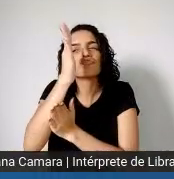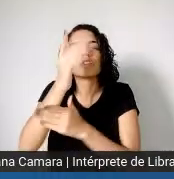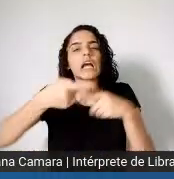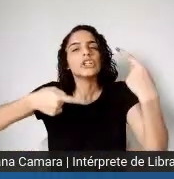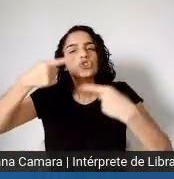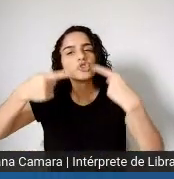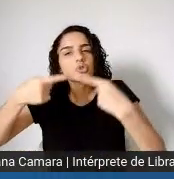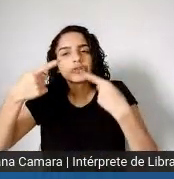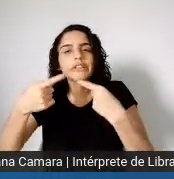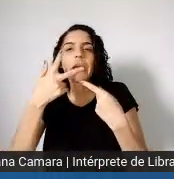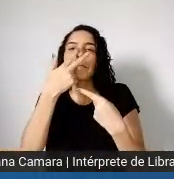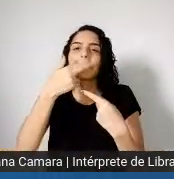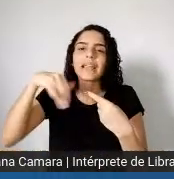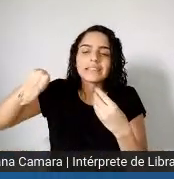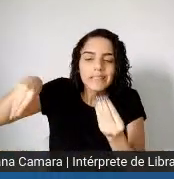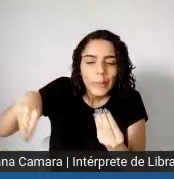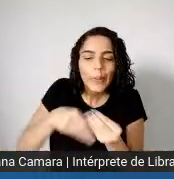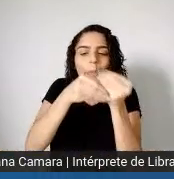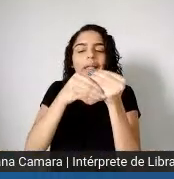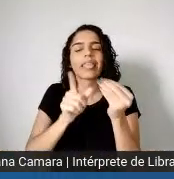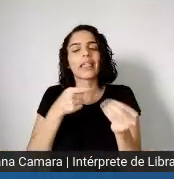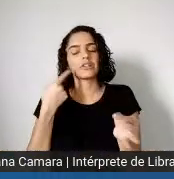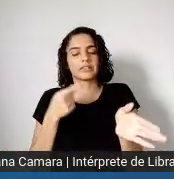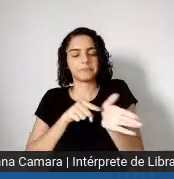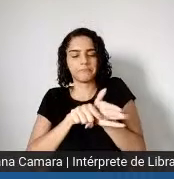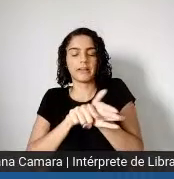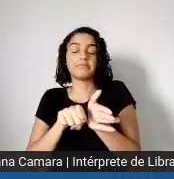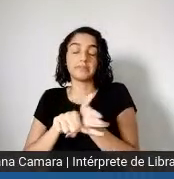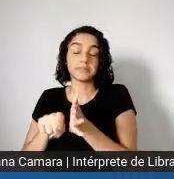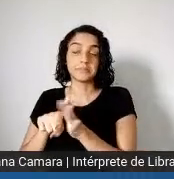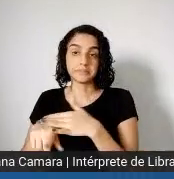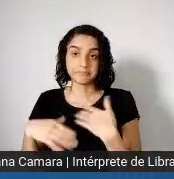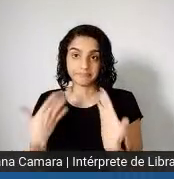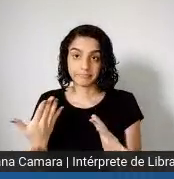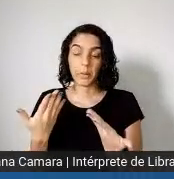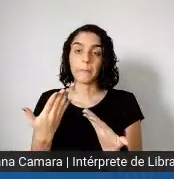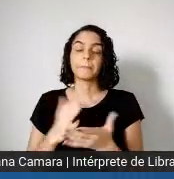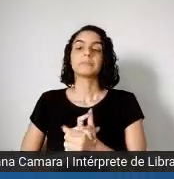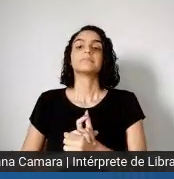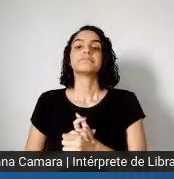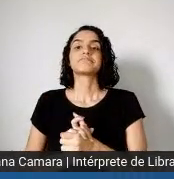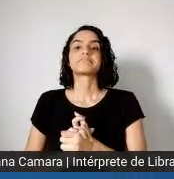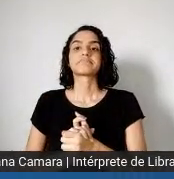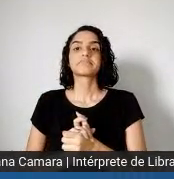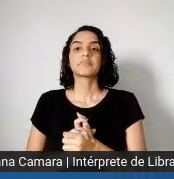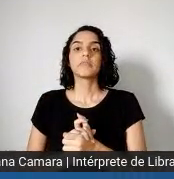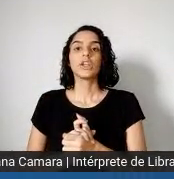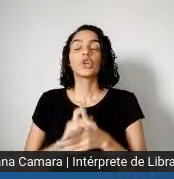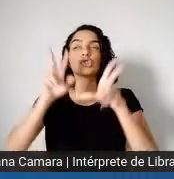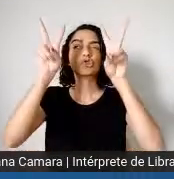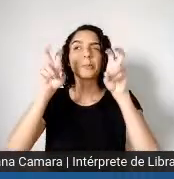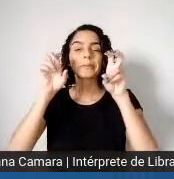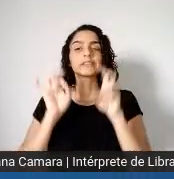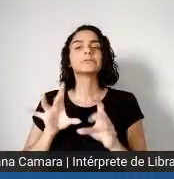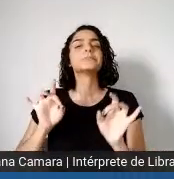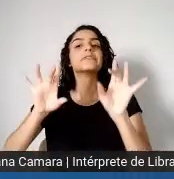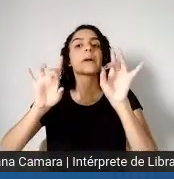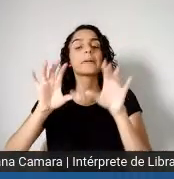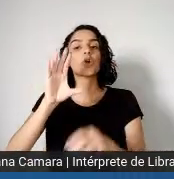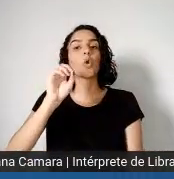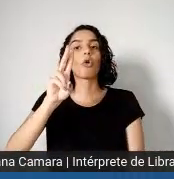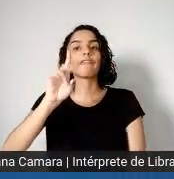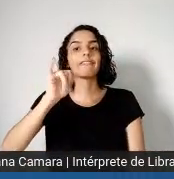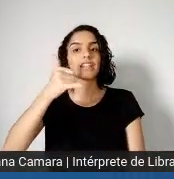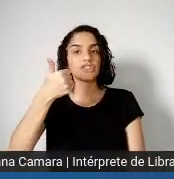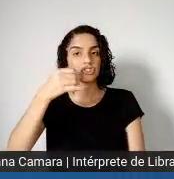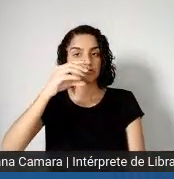nossas, né, reflexões e investigações futuras. Bem, o, em relação específico à COVID, né, a COVID,